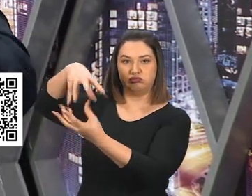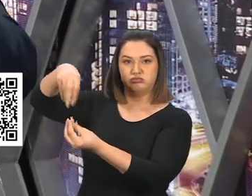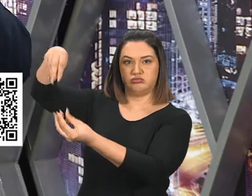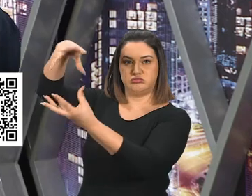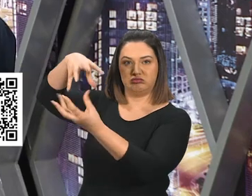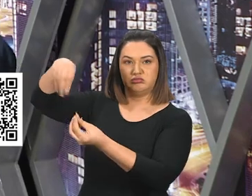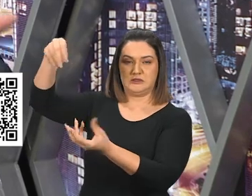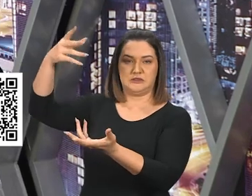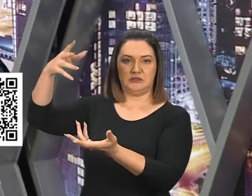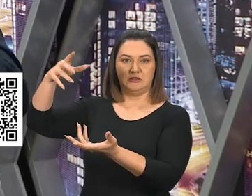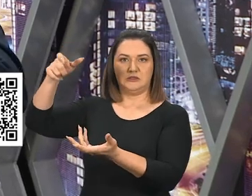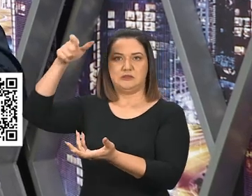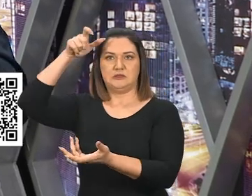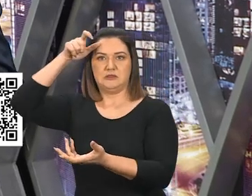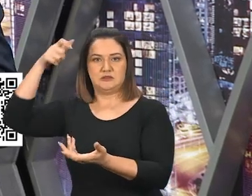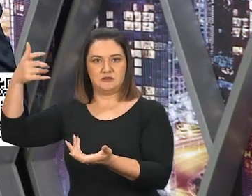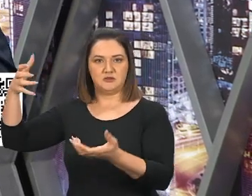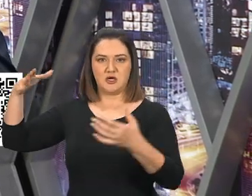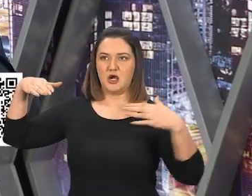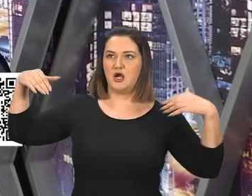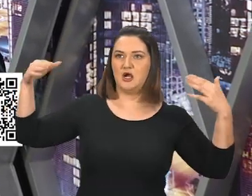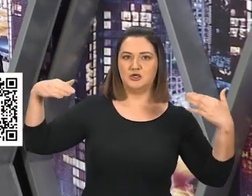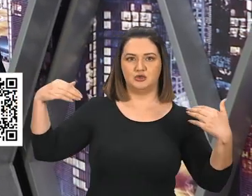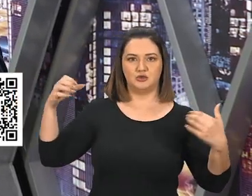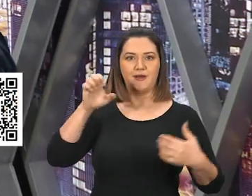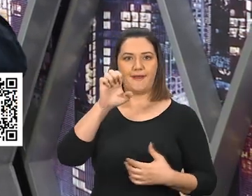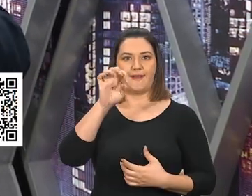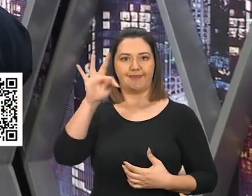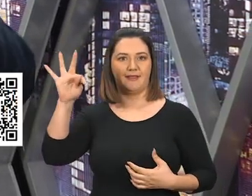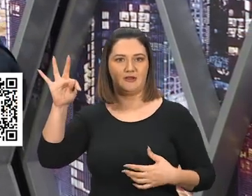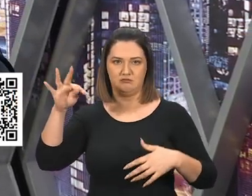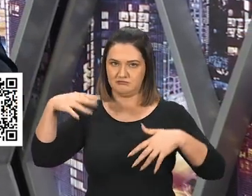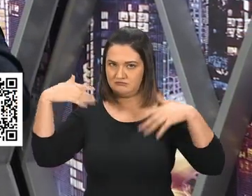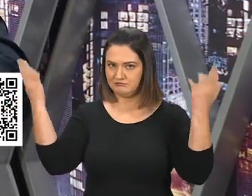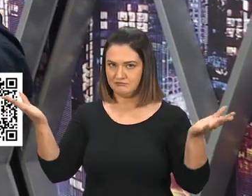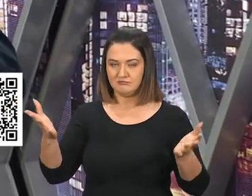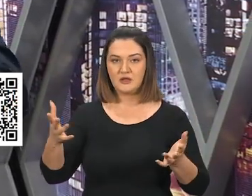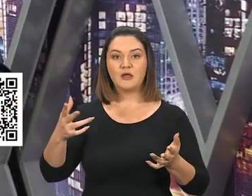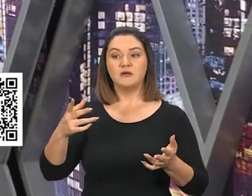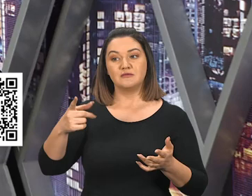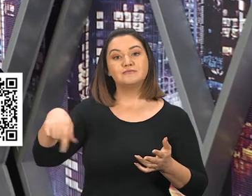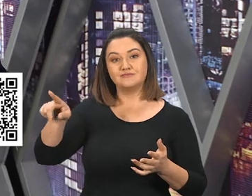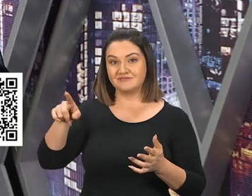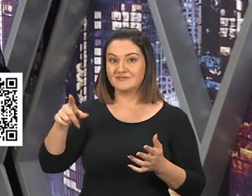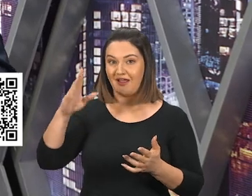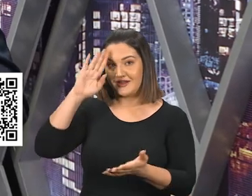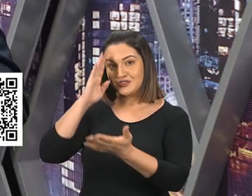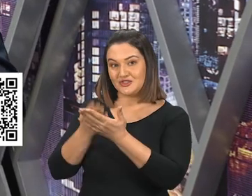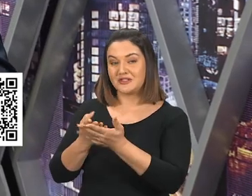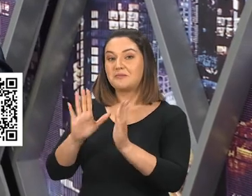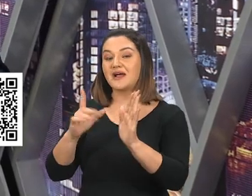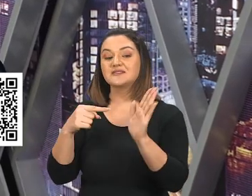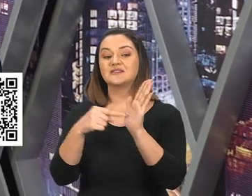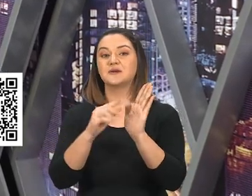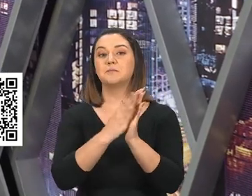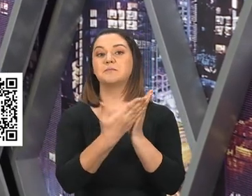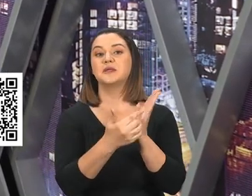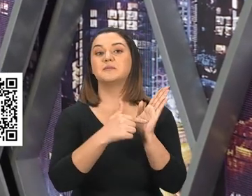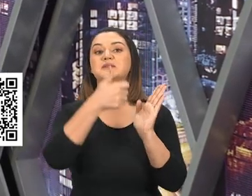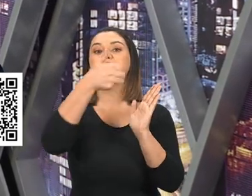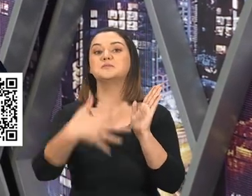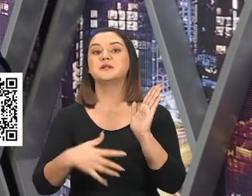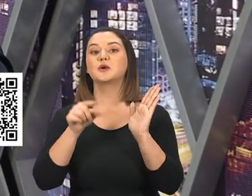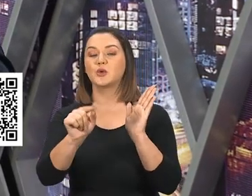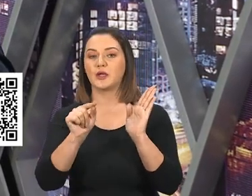ser sobrenatural, de outro planeta, de outro lugar, aí nós temos que ver o que diz a Bíblia Sagrada. Por isso,